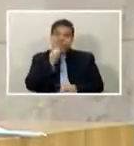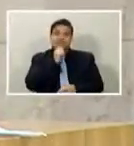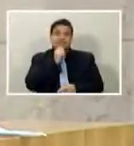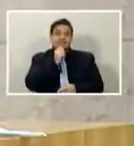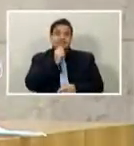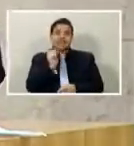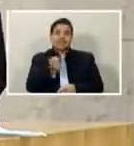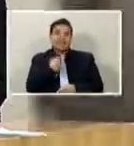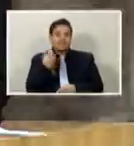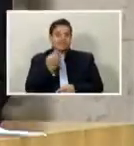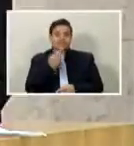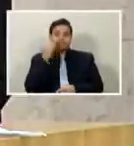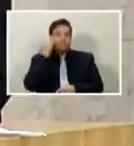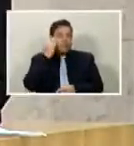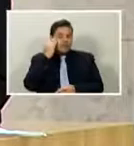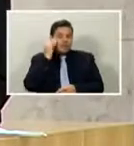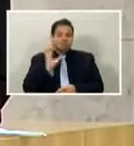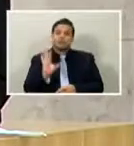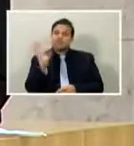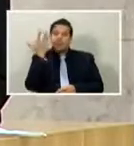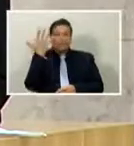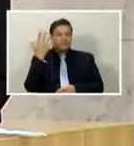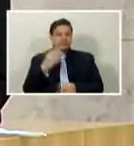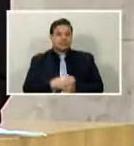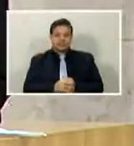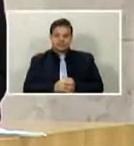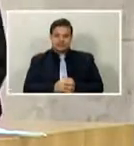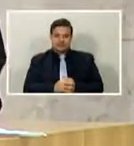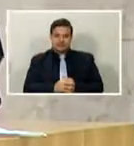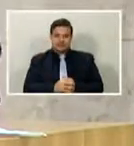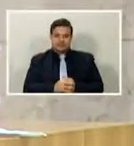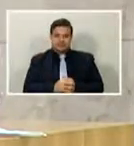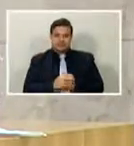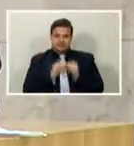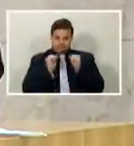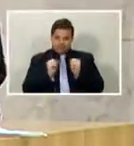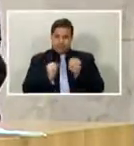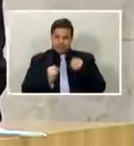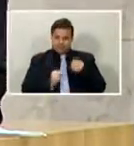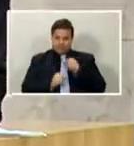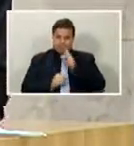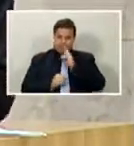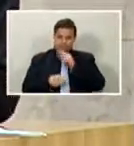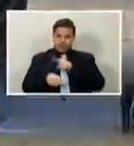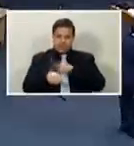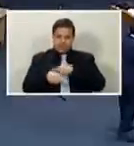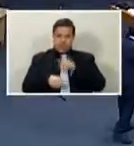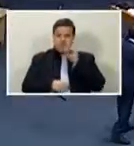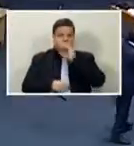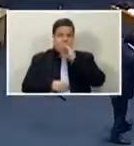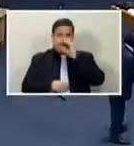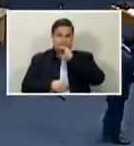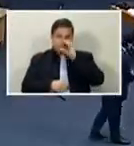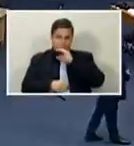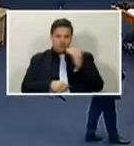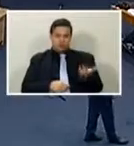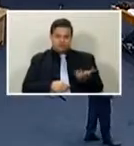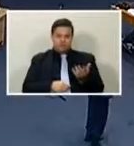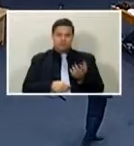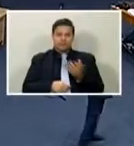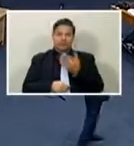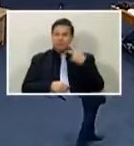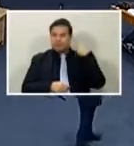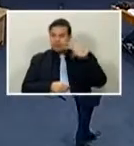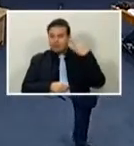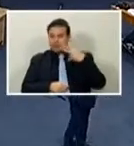entender direito o que está acontecendo? Posso? Sim, vereador. Só rapidamente, vereador Toninho Vespoli, e